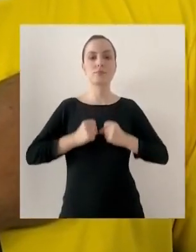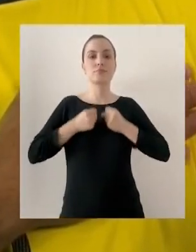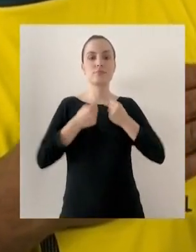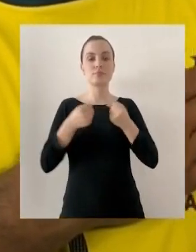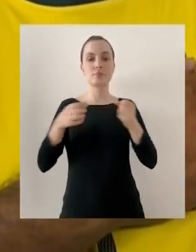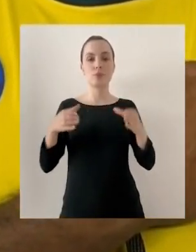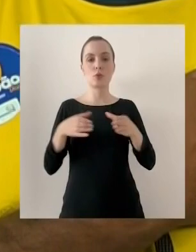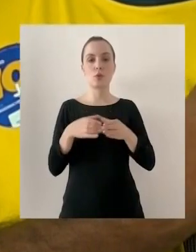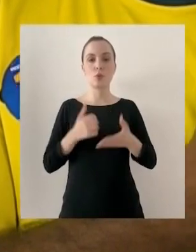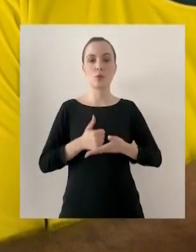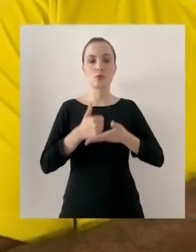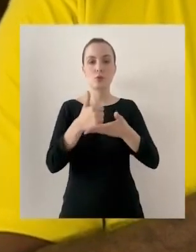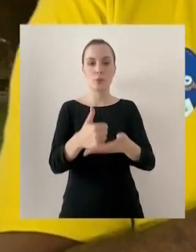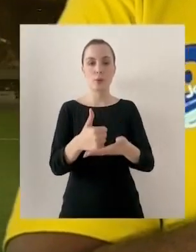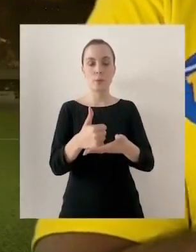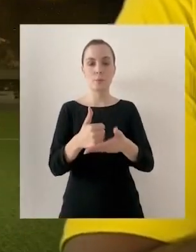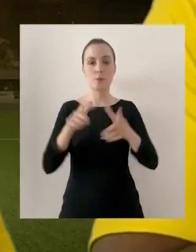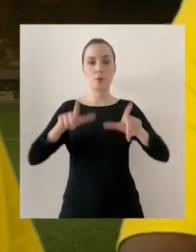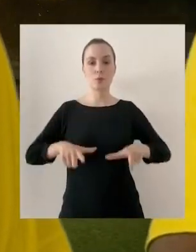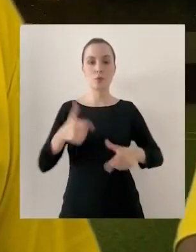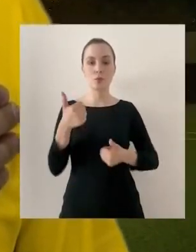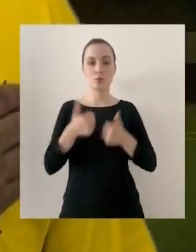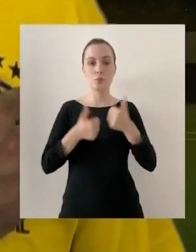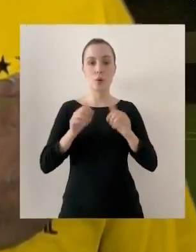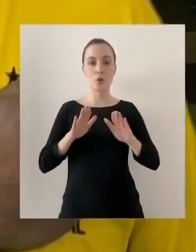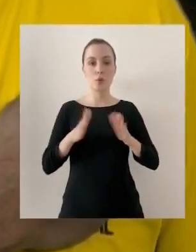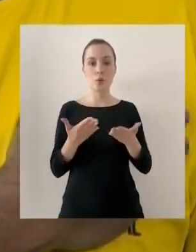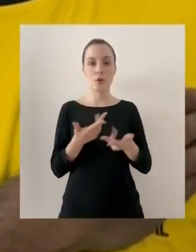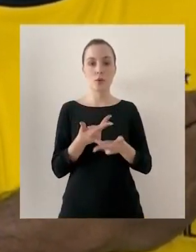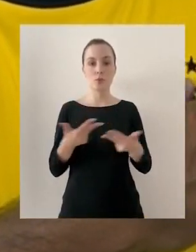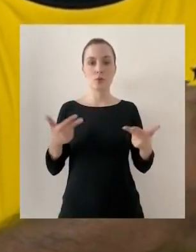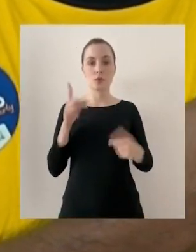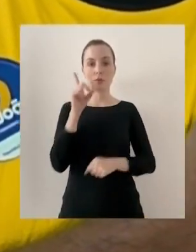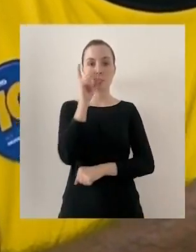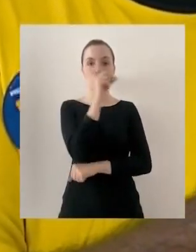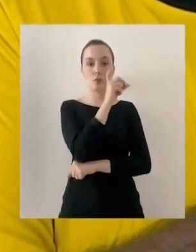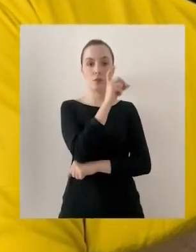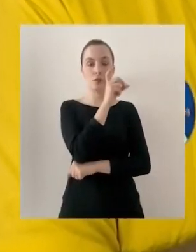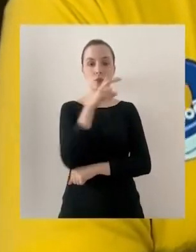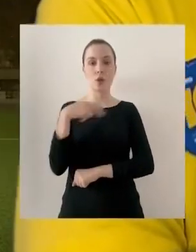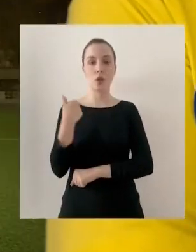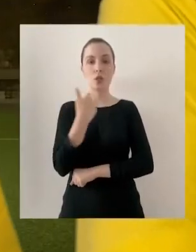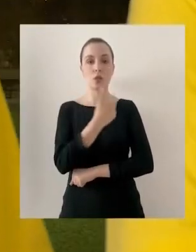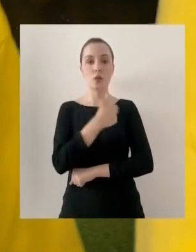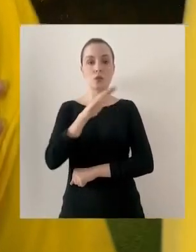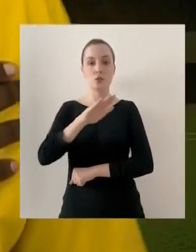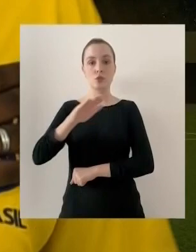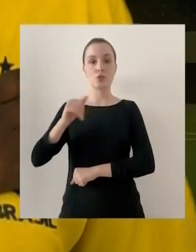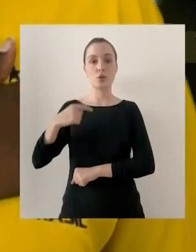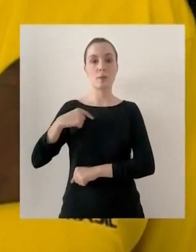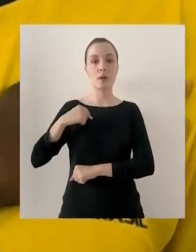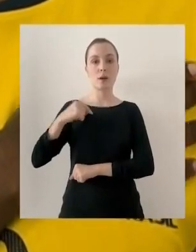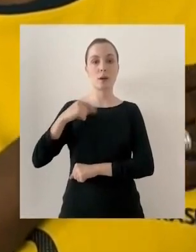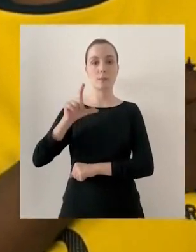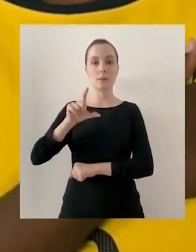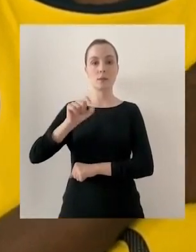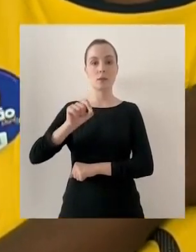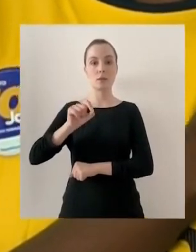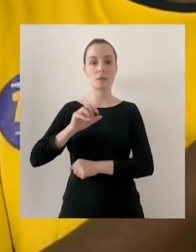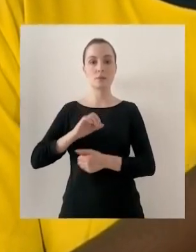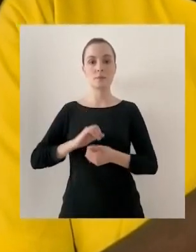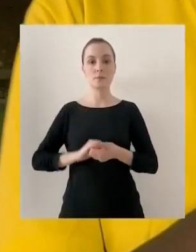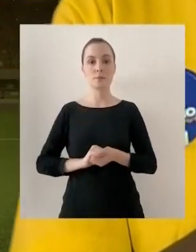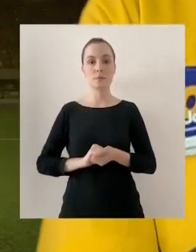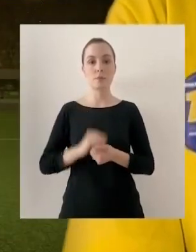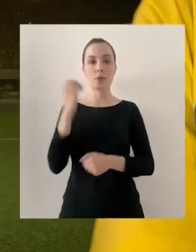de torcida, trabalho, talento e equipe. Em campo, quando as coisas ficam difíceis, a